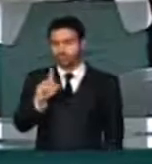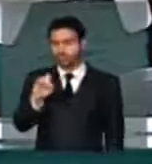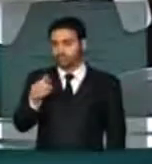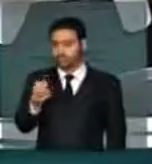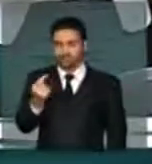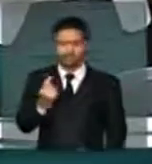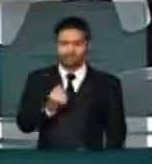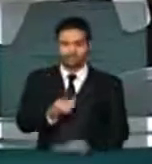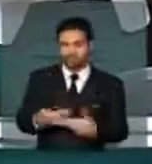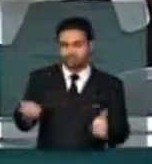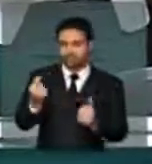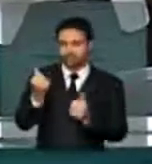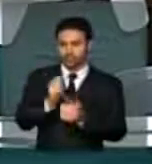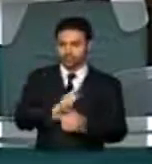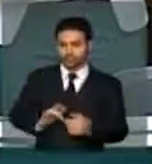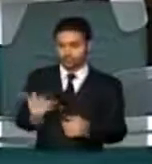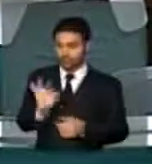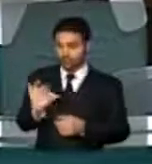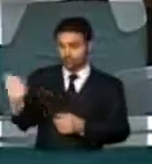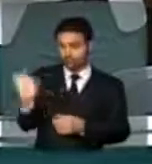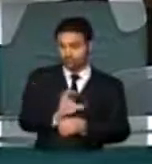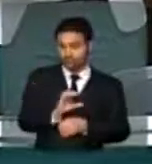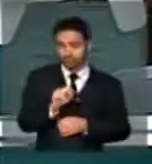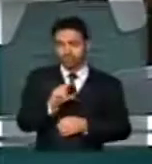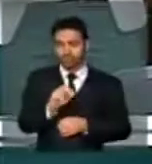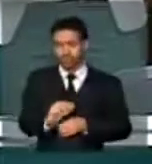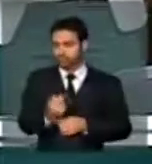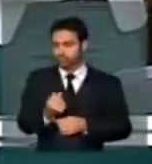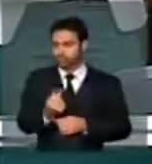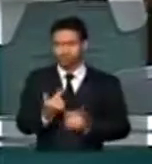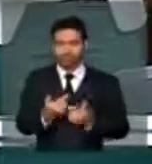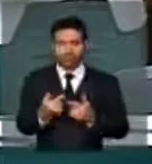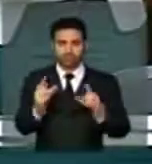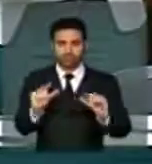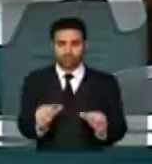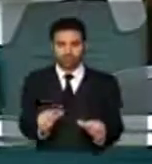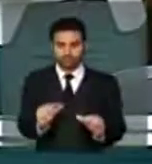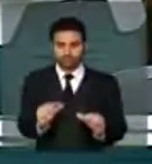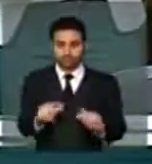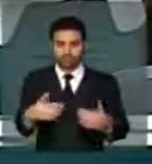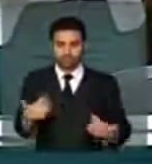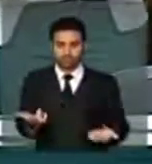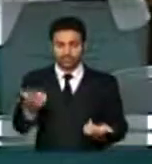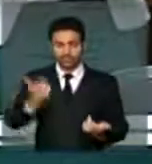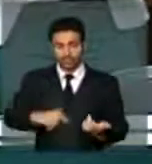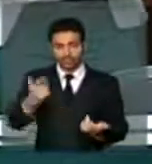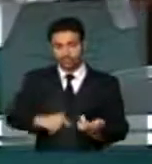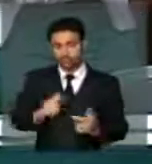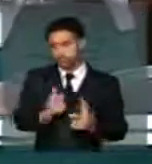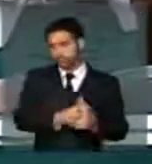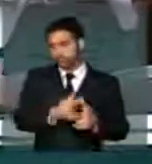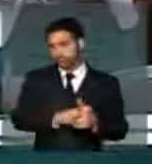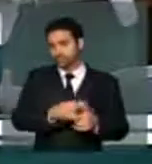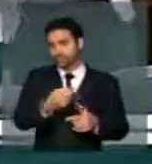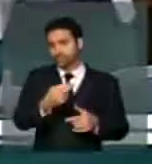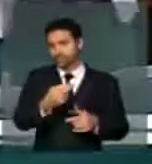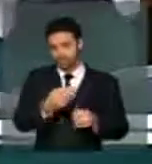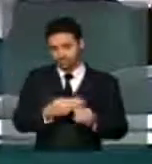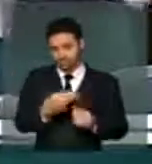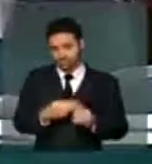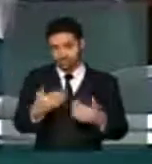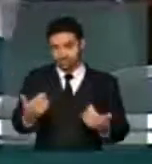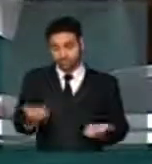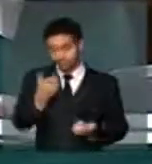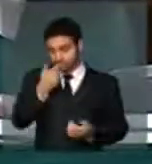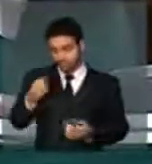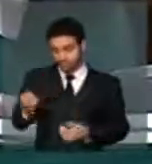transferências voluntárias, dos recursos do SUS. E seguem cada vez mais endividados. E, recentemente, o que